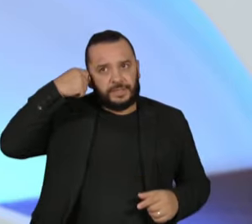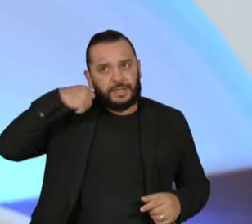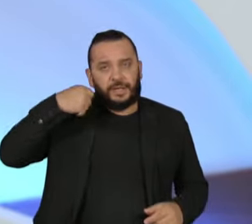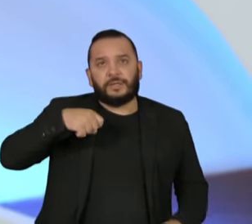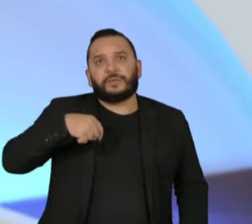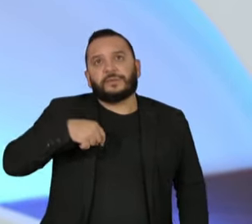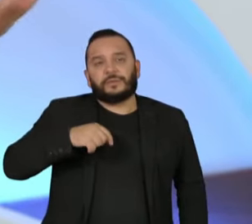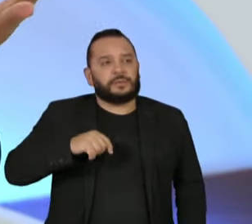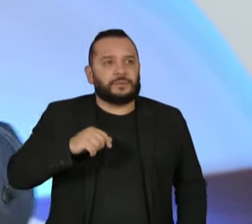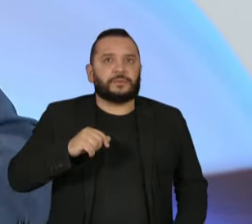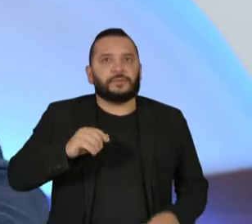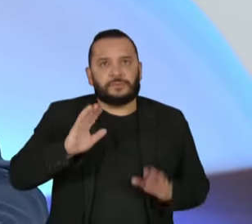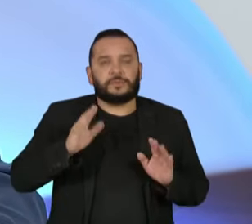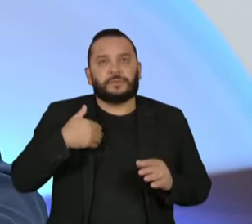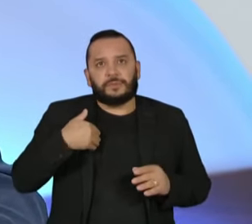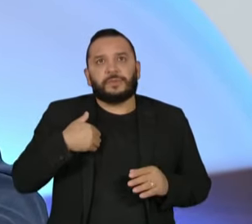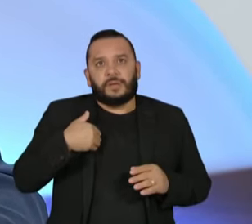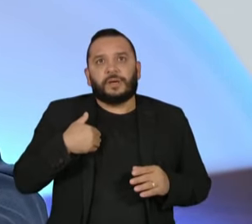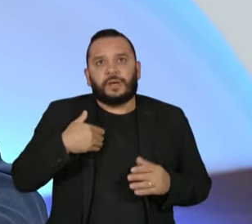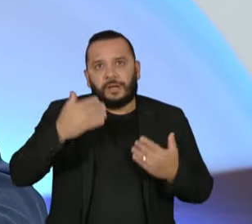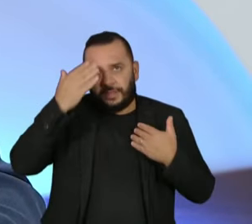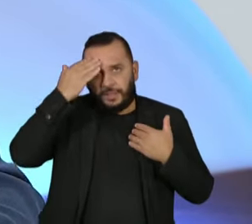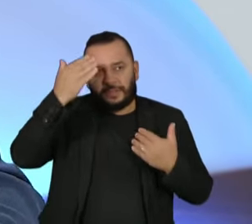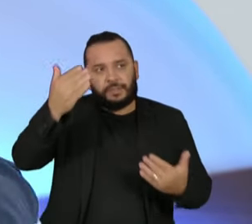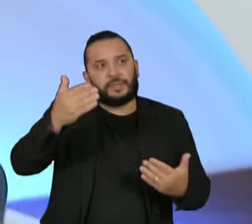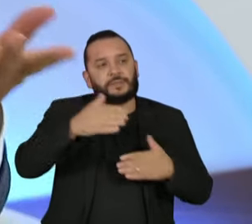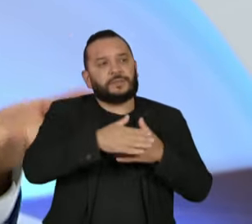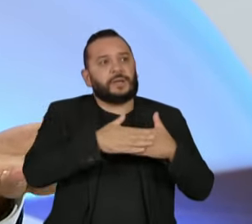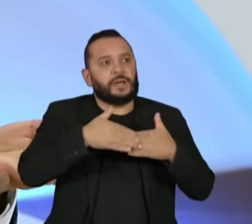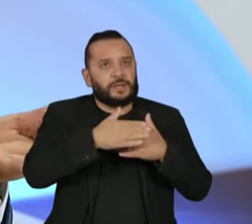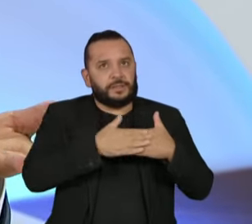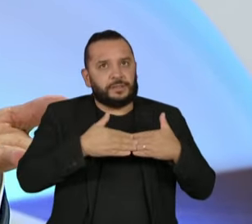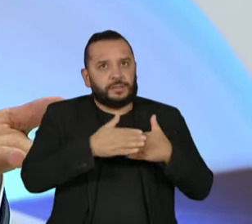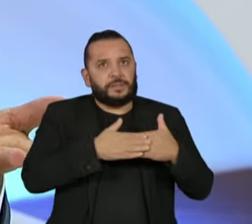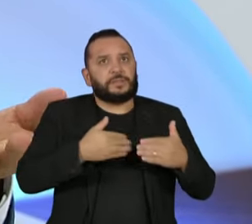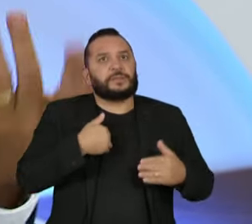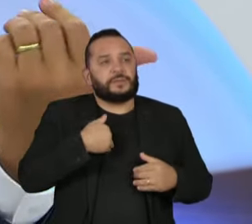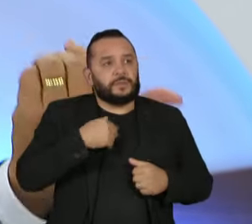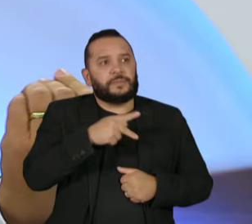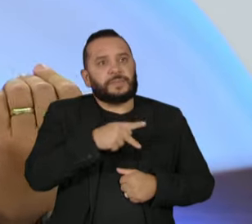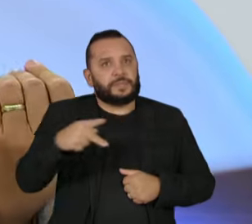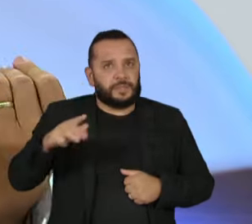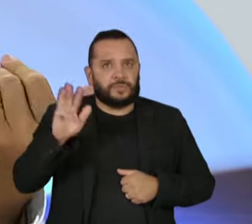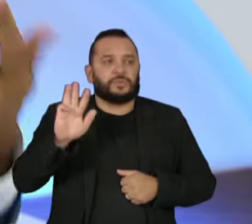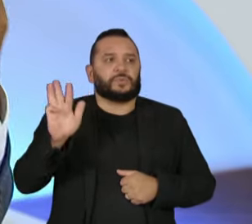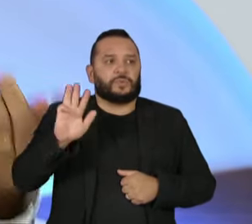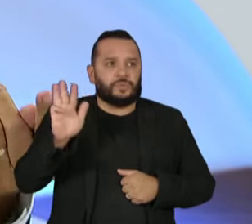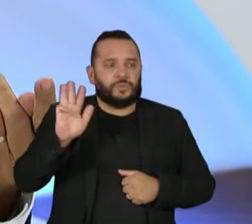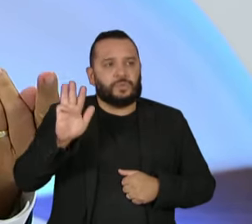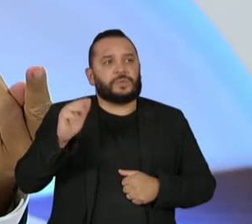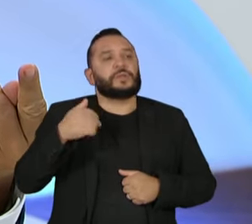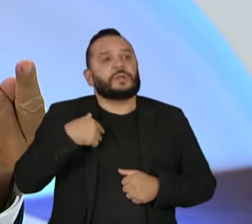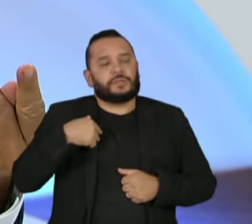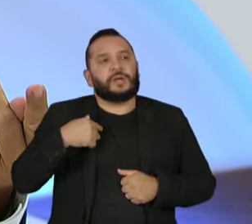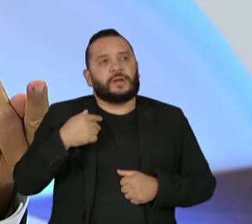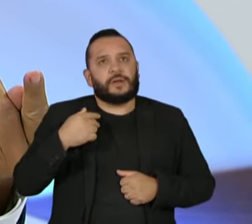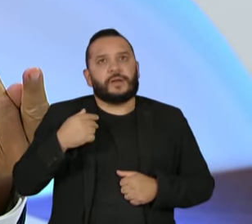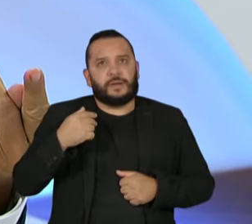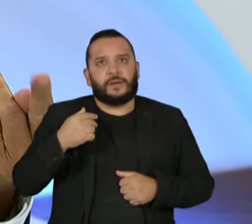Eleito pelo povo do Piauí, a quem agradeço com muito carinho. O presidente Lula ganhou no primeiro